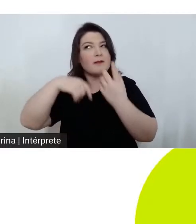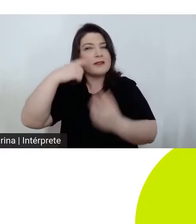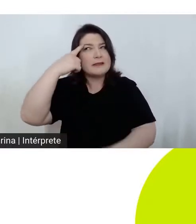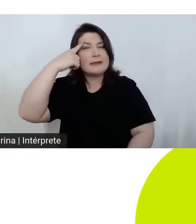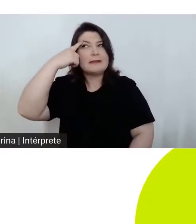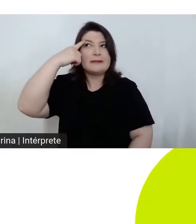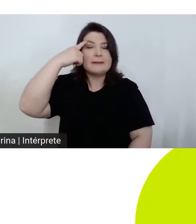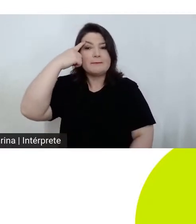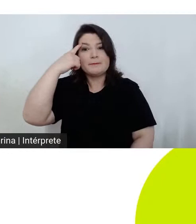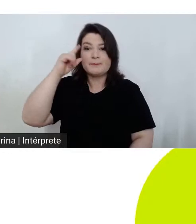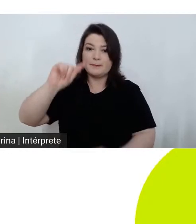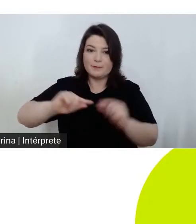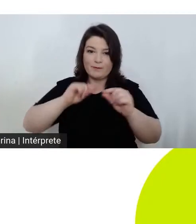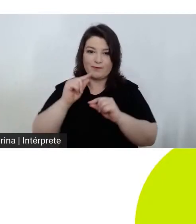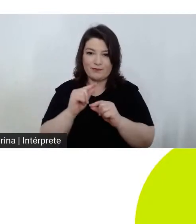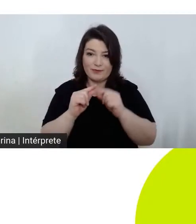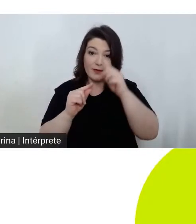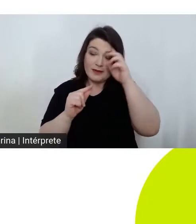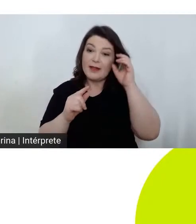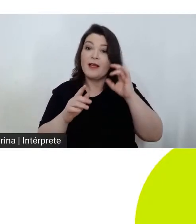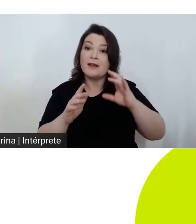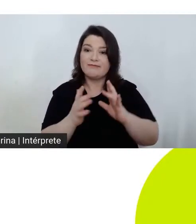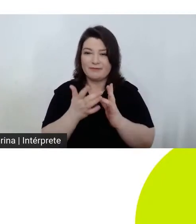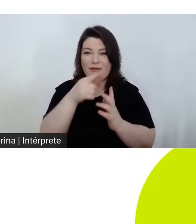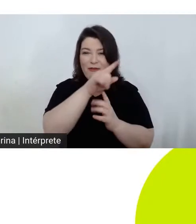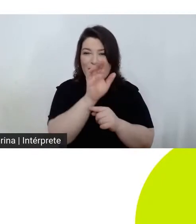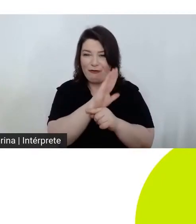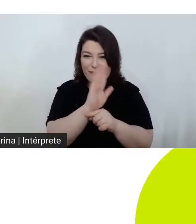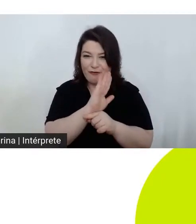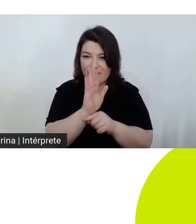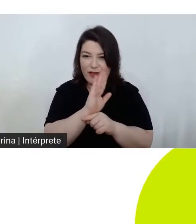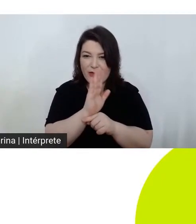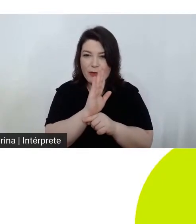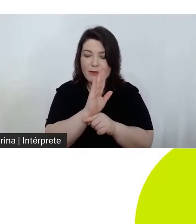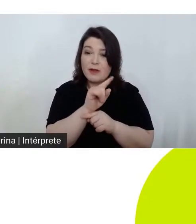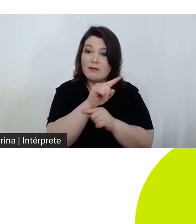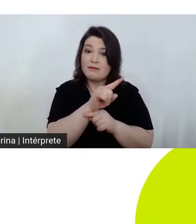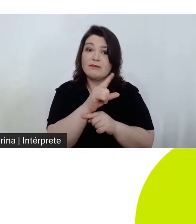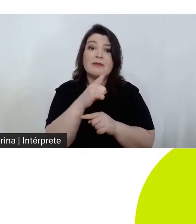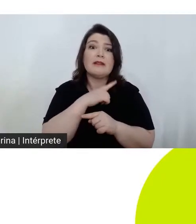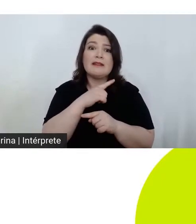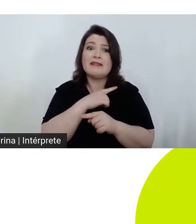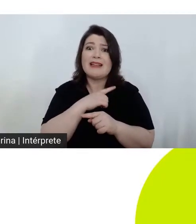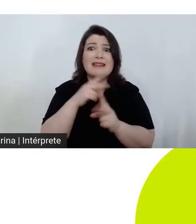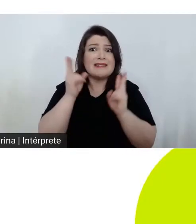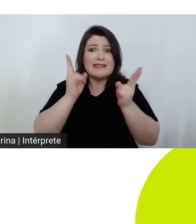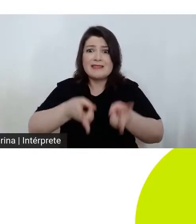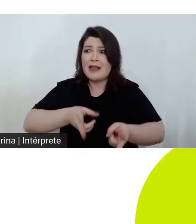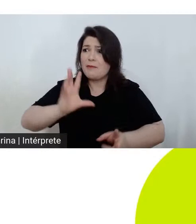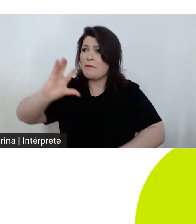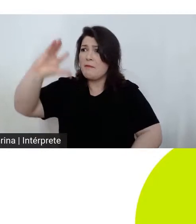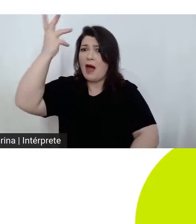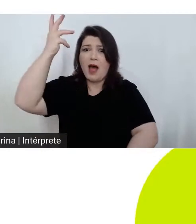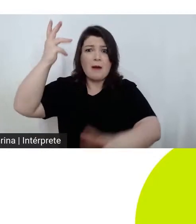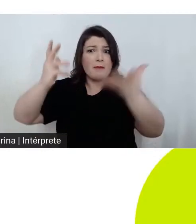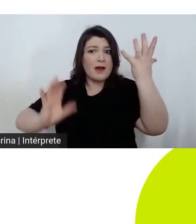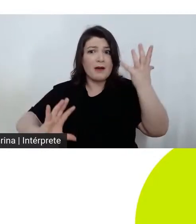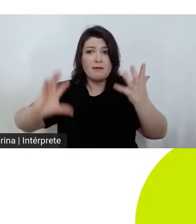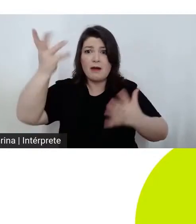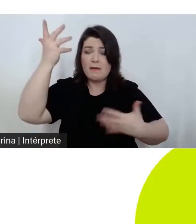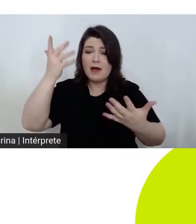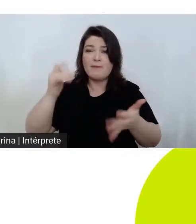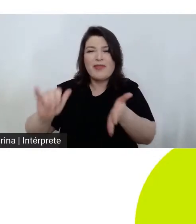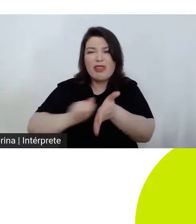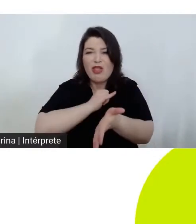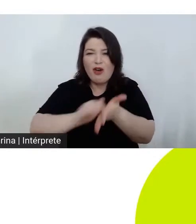Joias Brutas é um filme, como você disse, com atos ininterruptos. Em uma Nova York